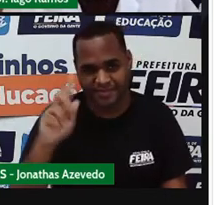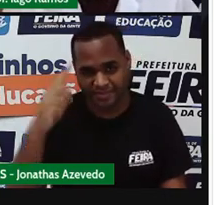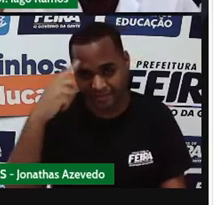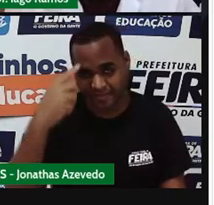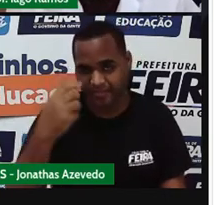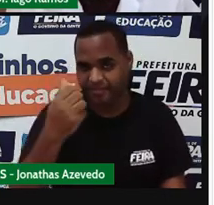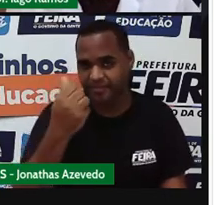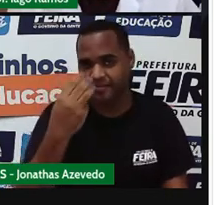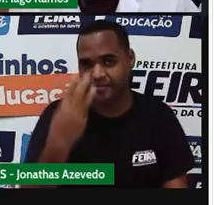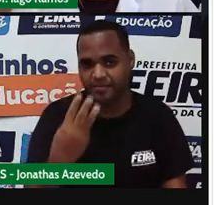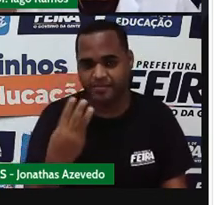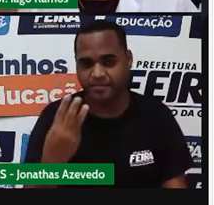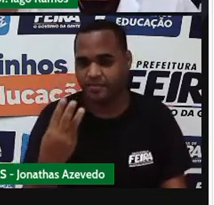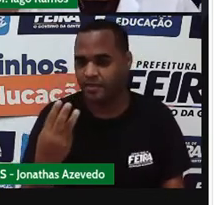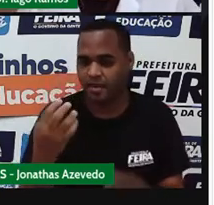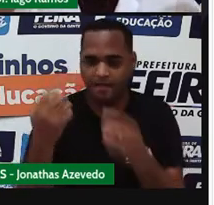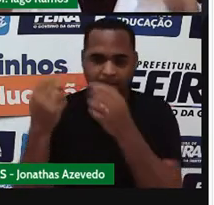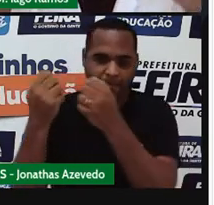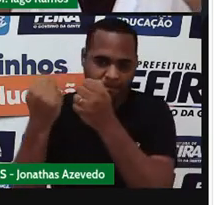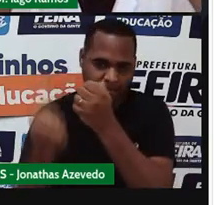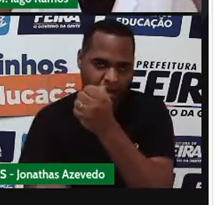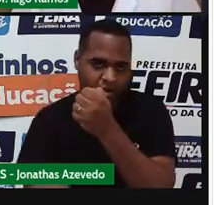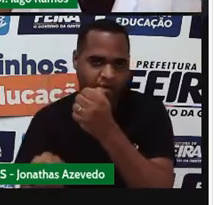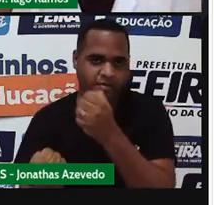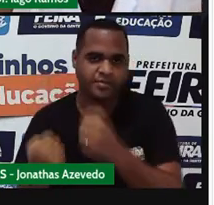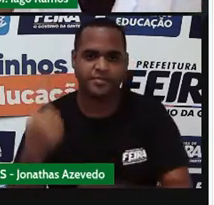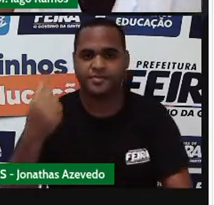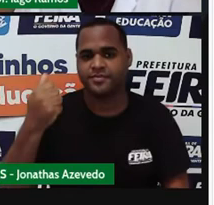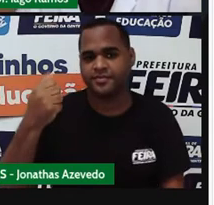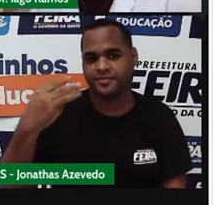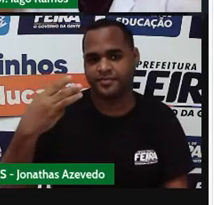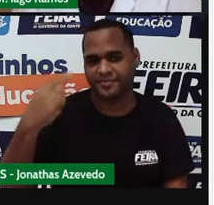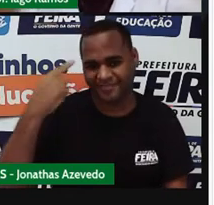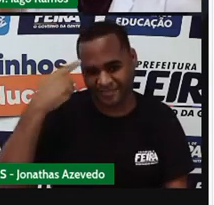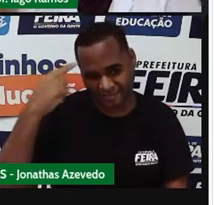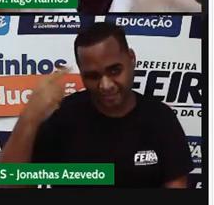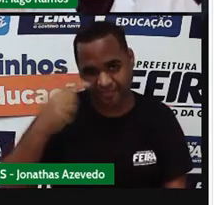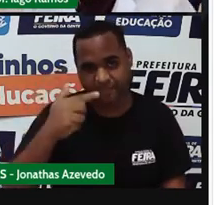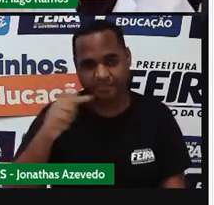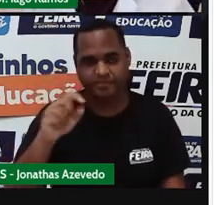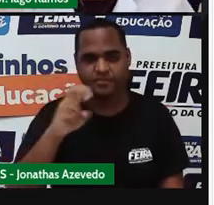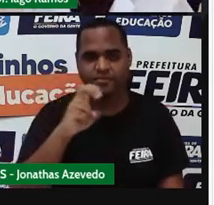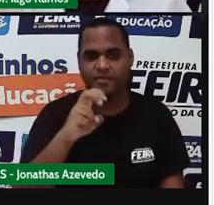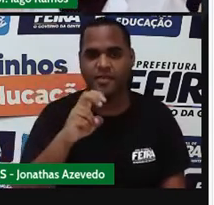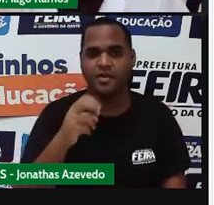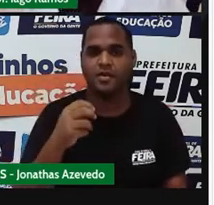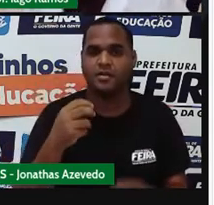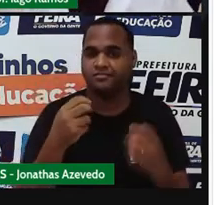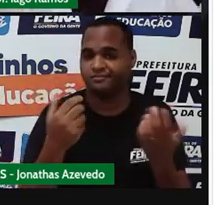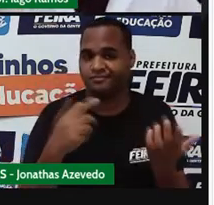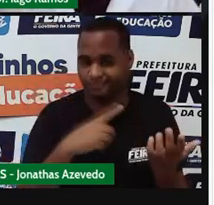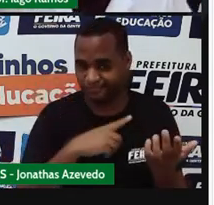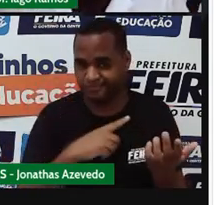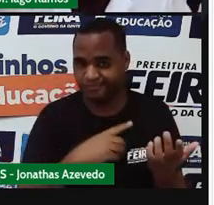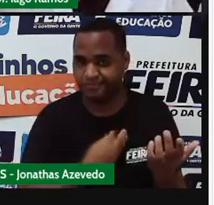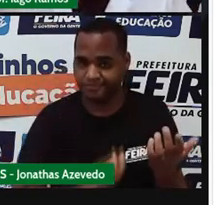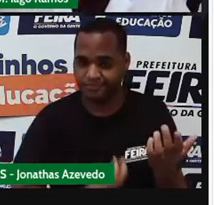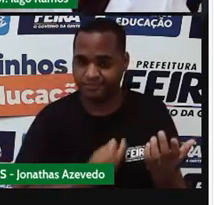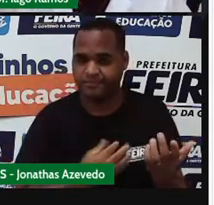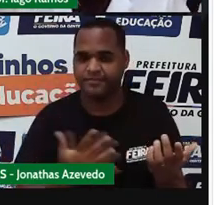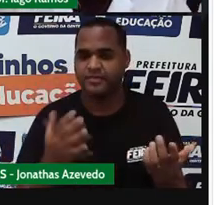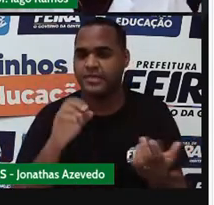prato que tem 13 vai abaixar e o outro que eu tirei, o 5 vai subir. Desequilibrou. Se eu